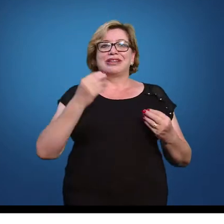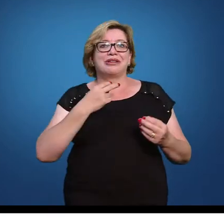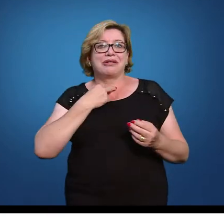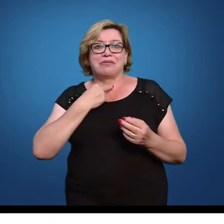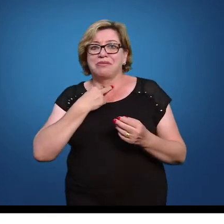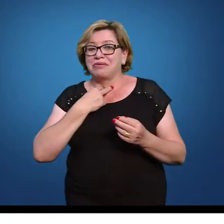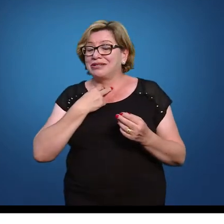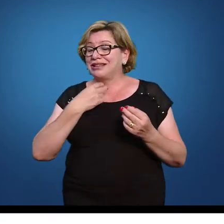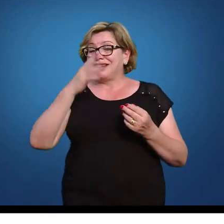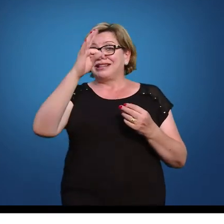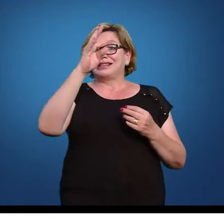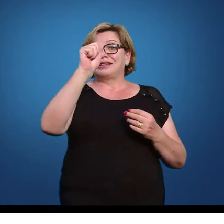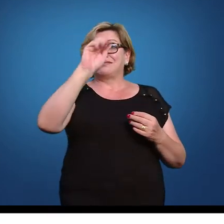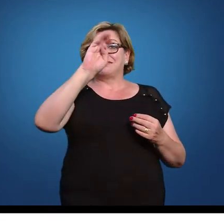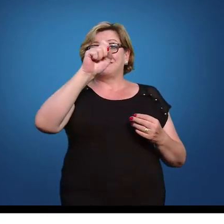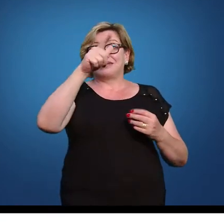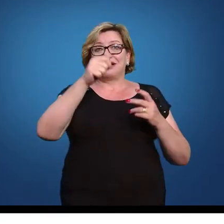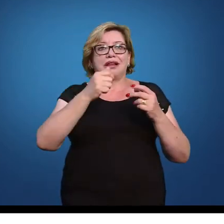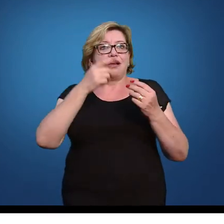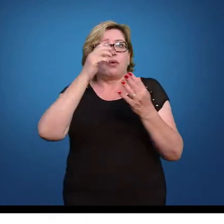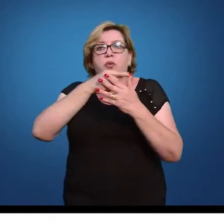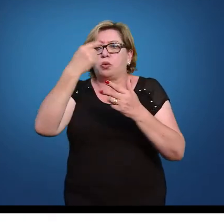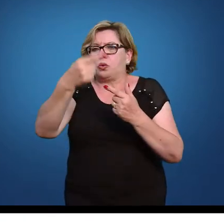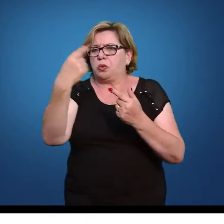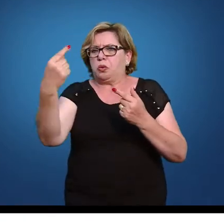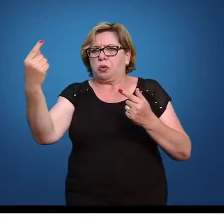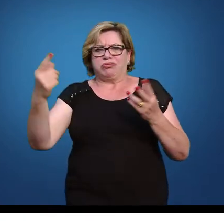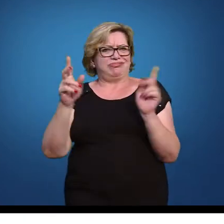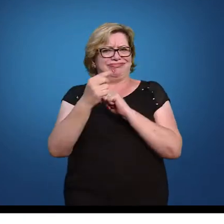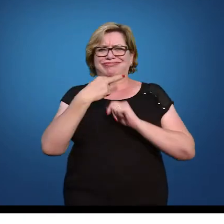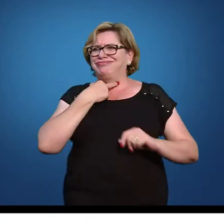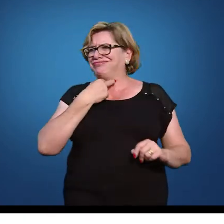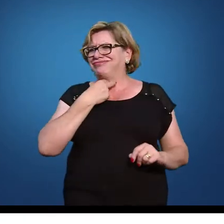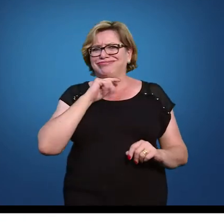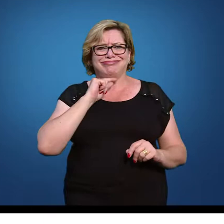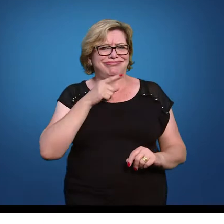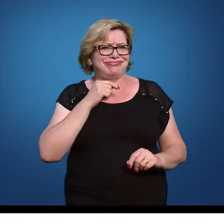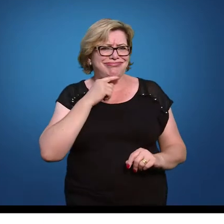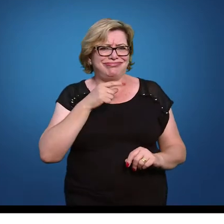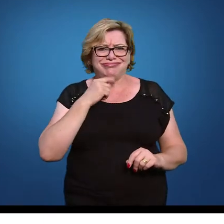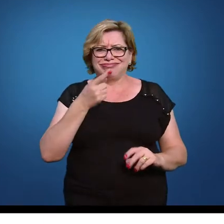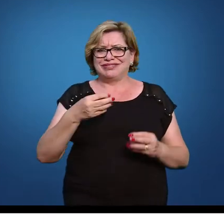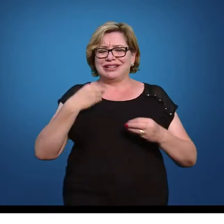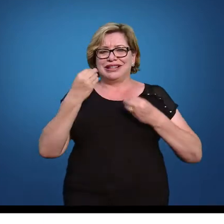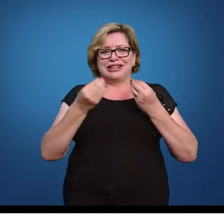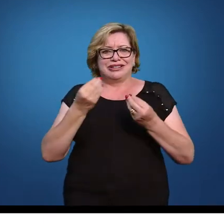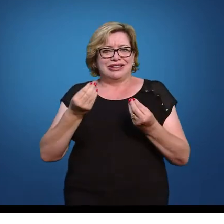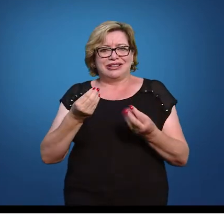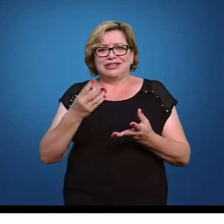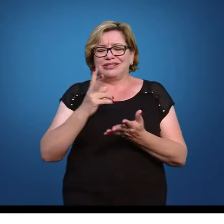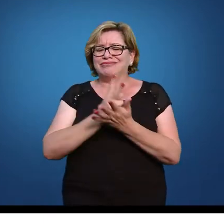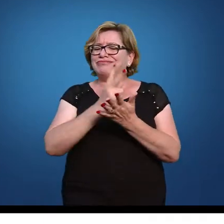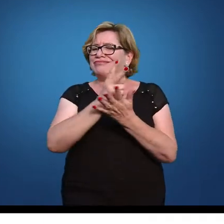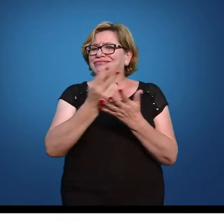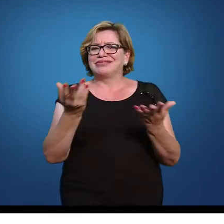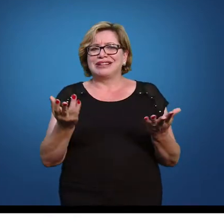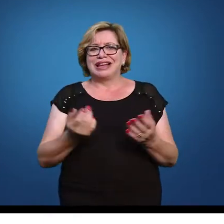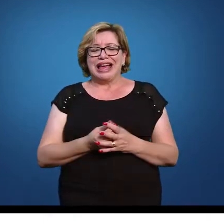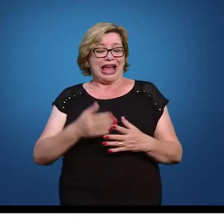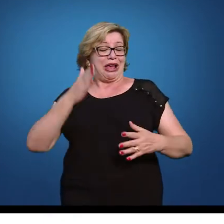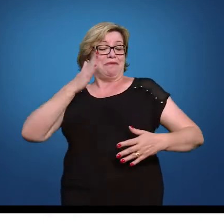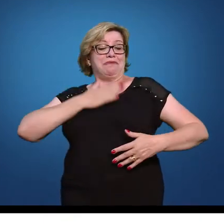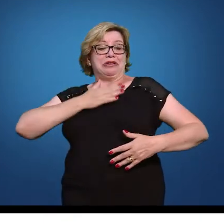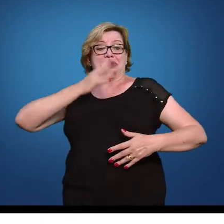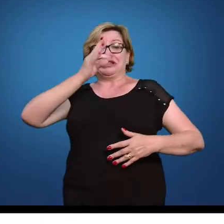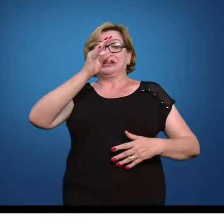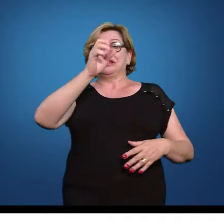que não dá para fazer uma tabela para cada distribuição. É ilógico pensar dessa forma. Então, não tem como a gente ter uma tabela para cada uma. Ah, não, a